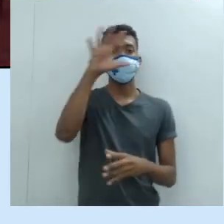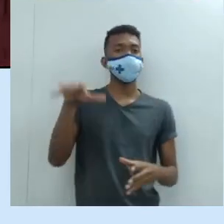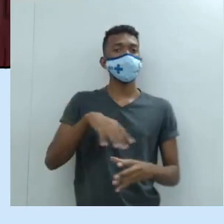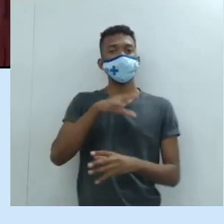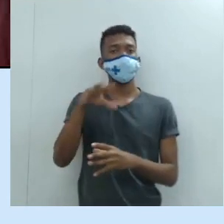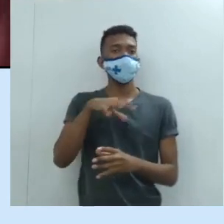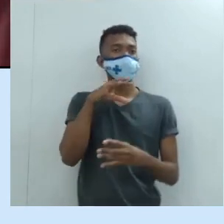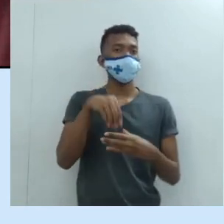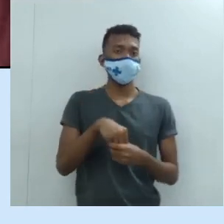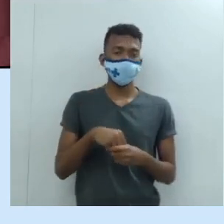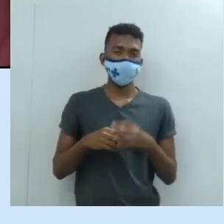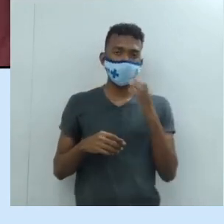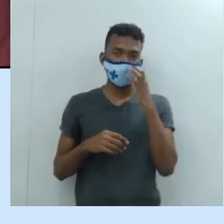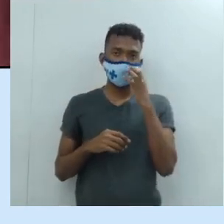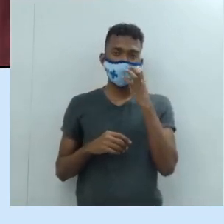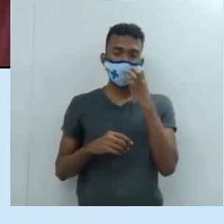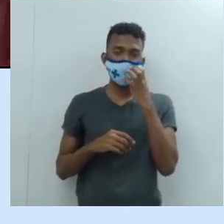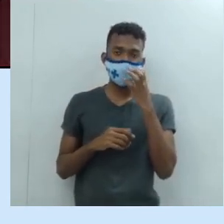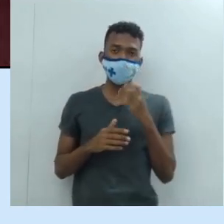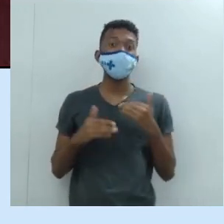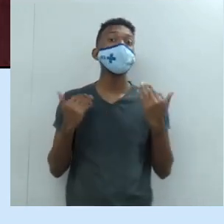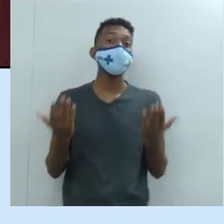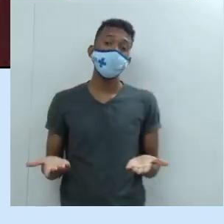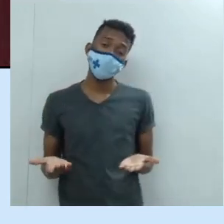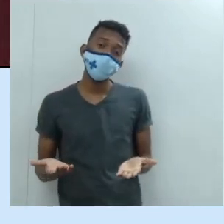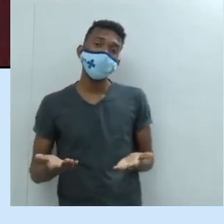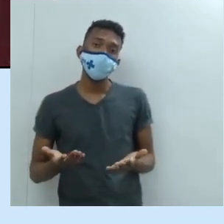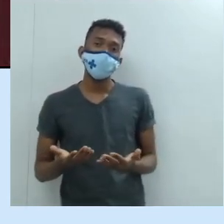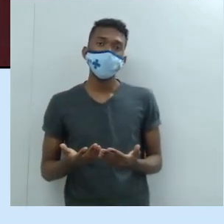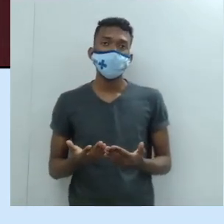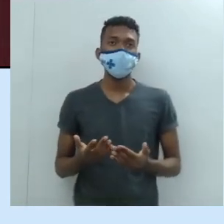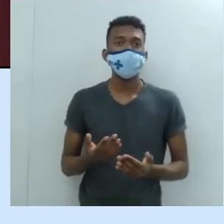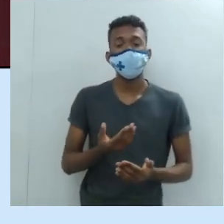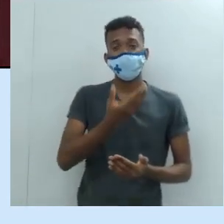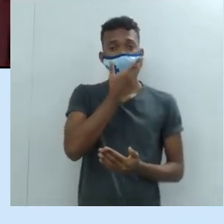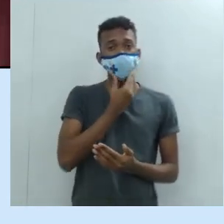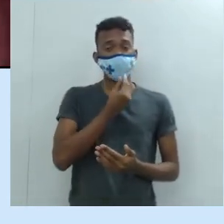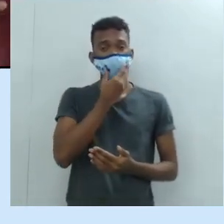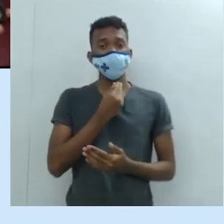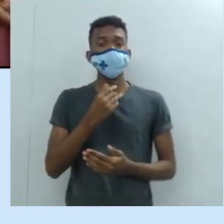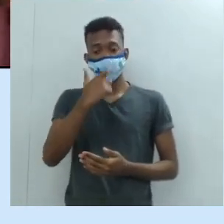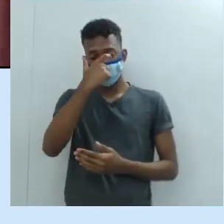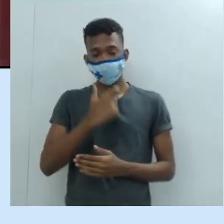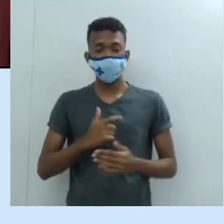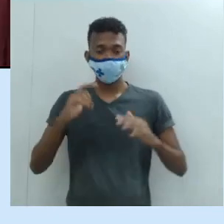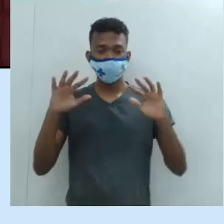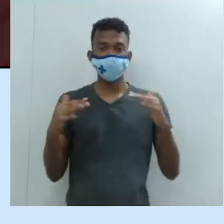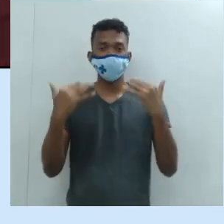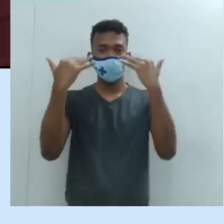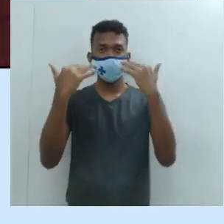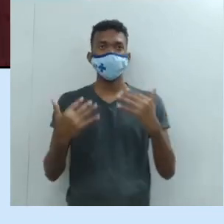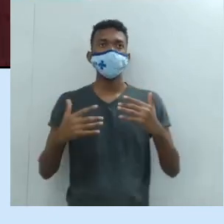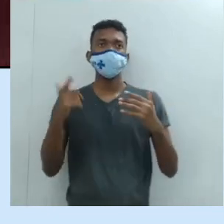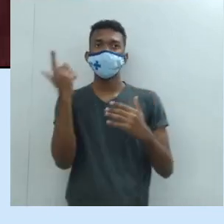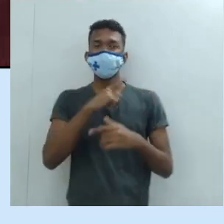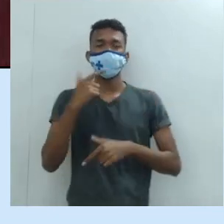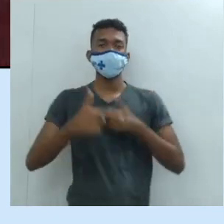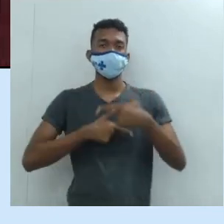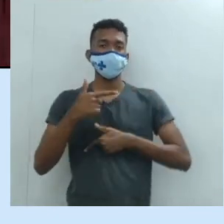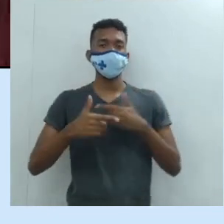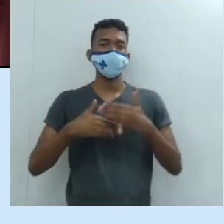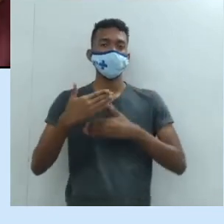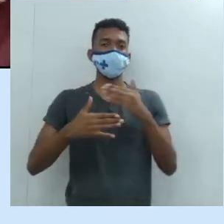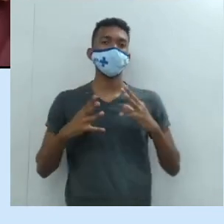se pensia. Então, vejam só, o homem é a medida de todas as coisas.